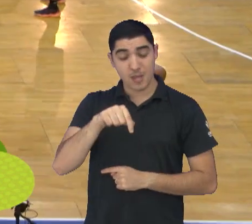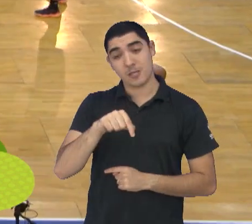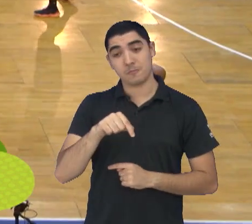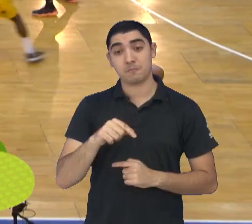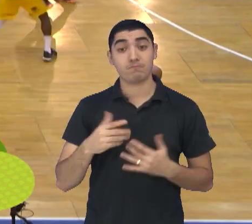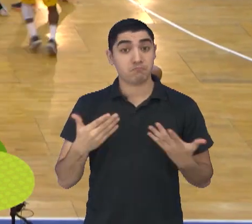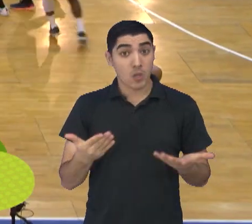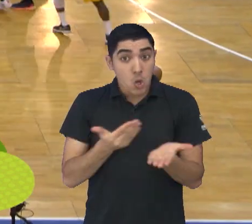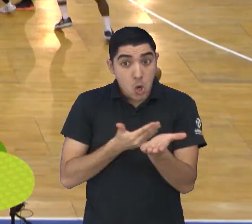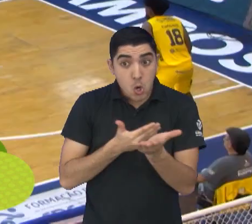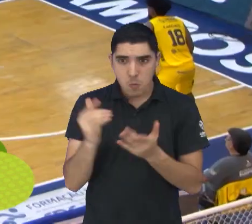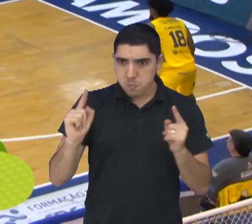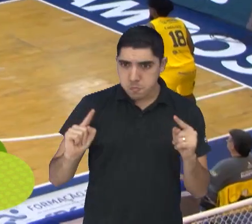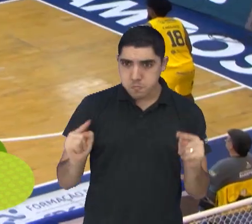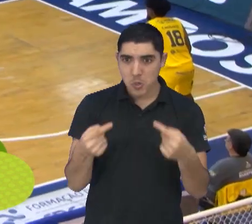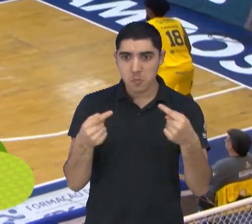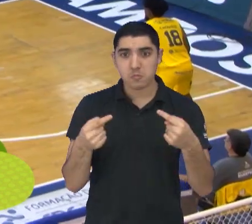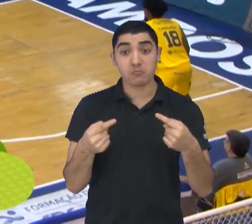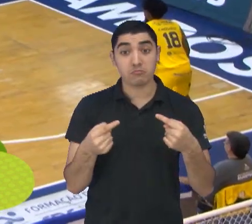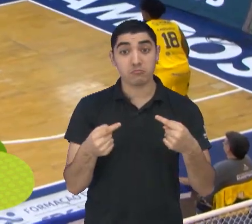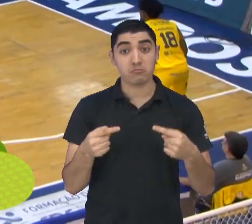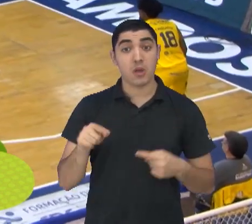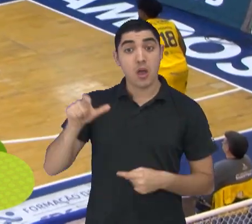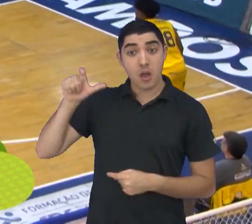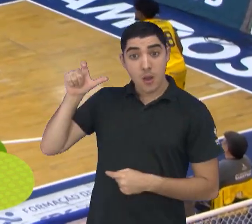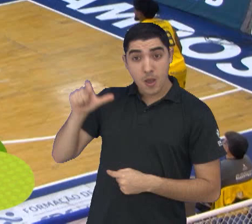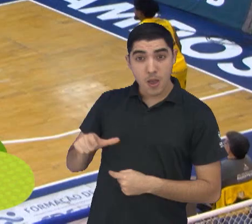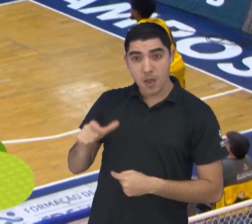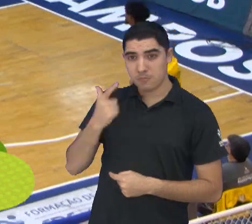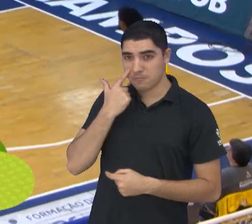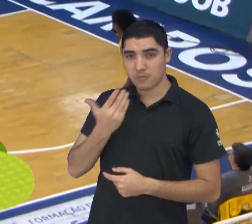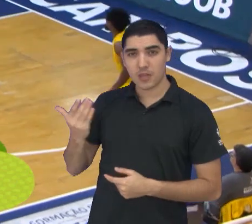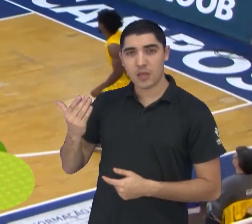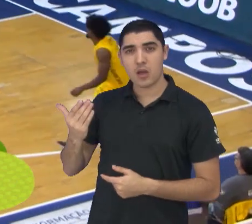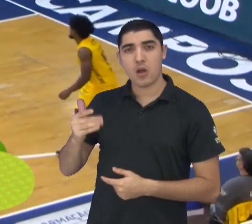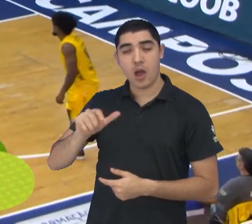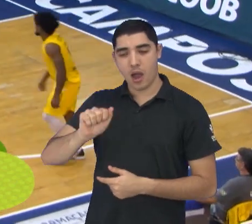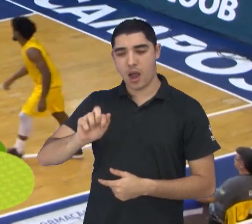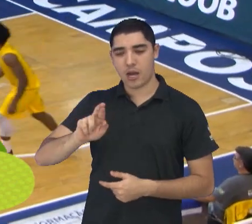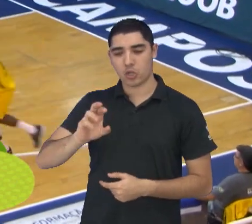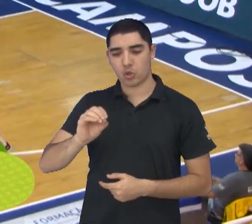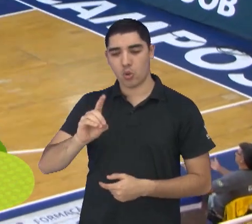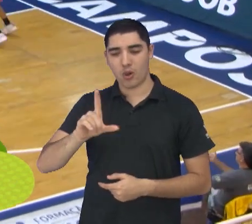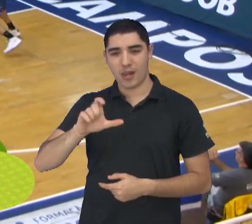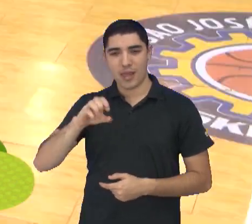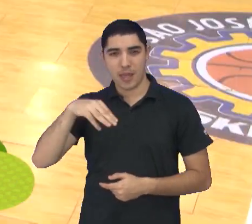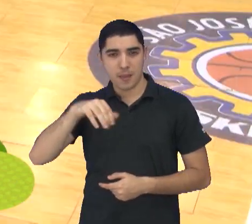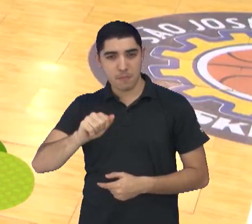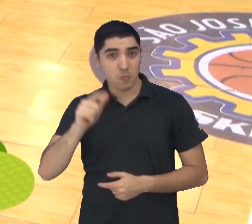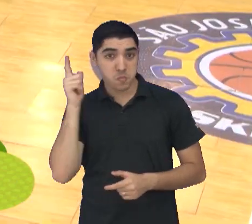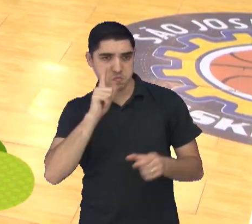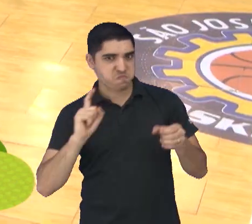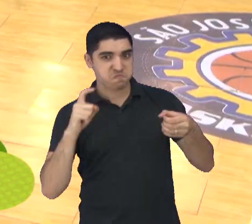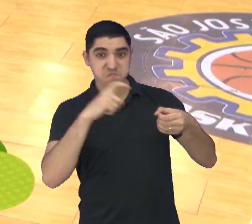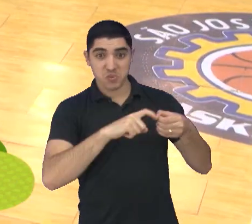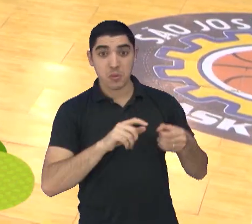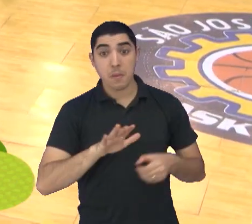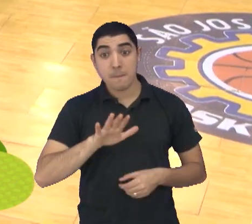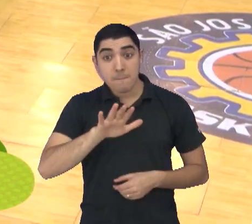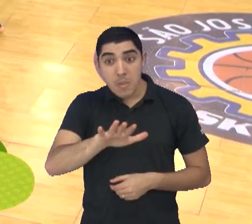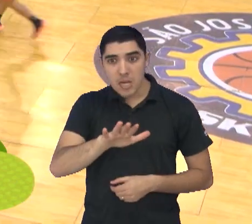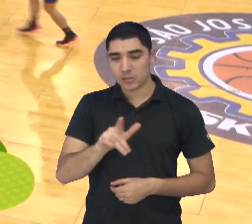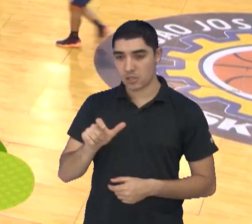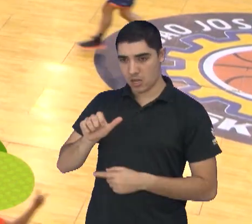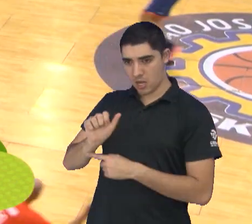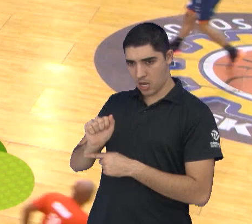E quando a bola subiu, o argentino Leonardo Lema abriu o placar para os donos da casa. Mas Antônio deu o